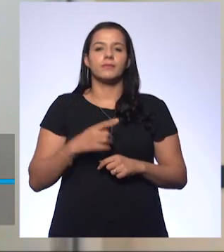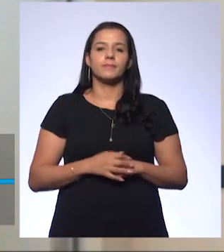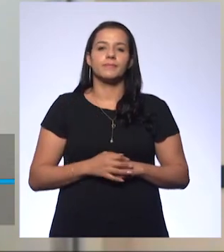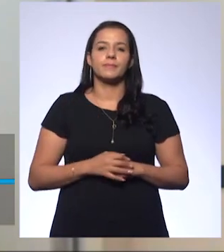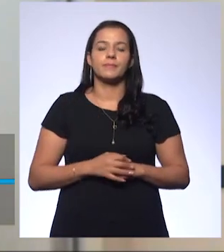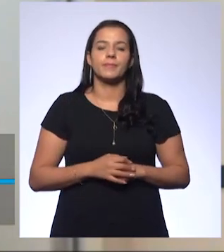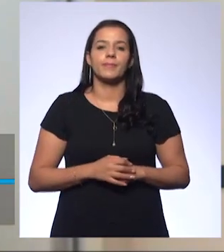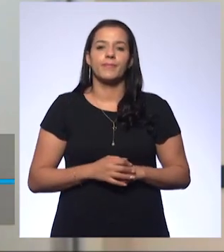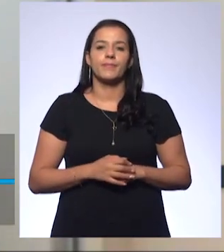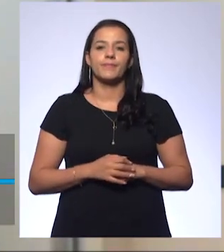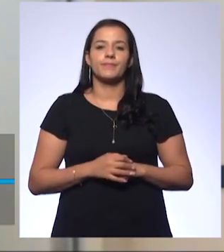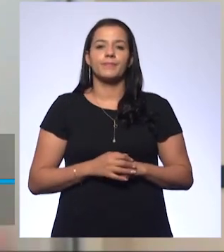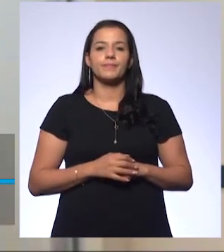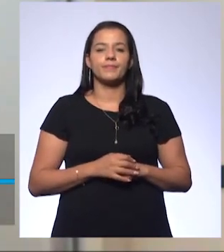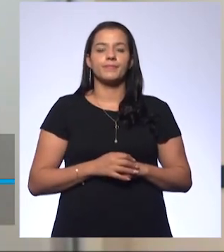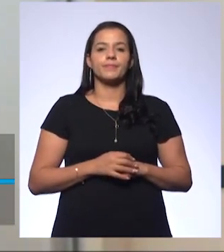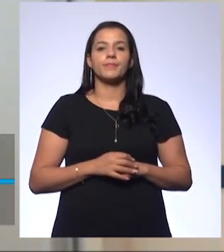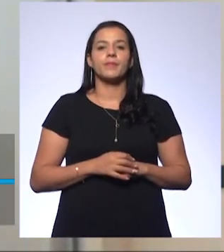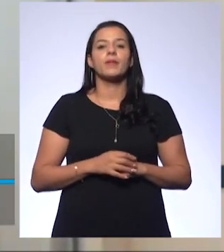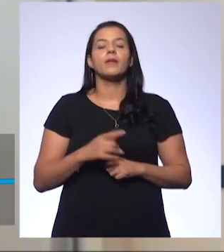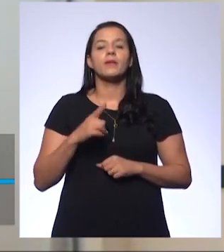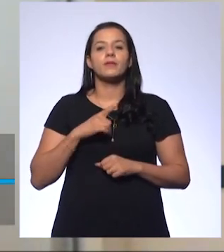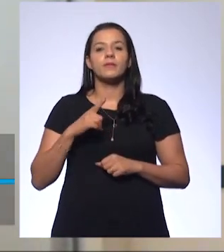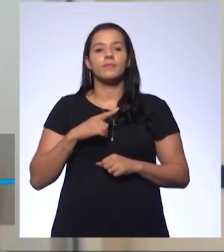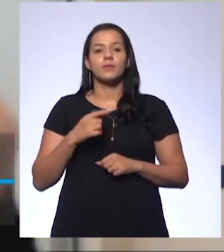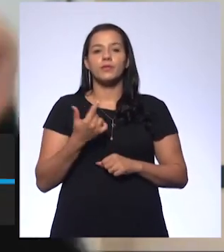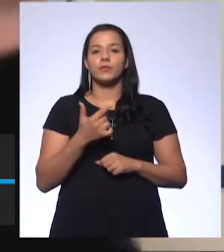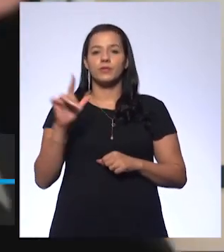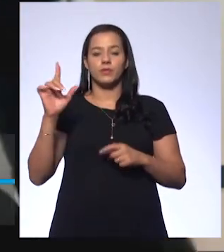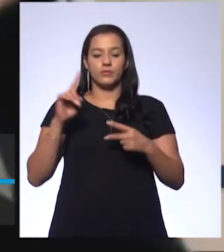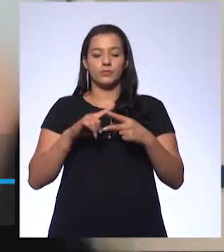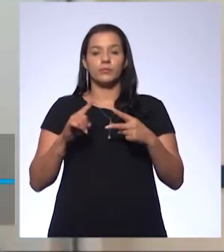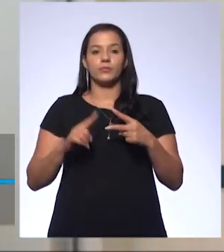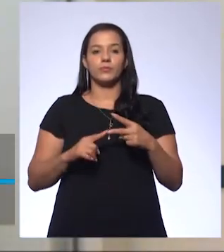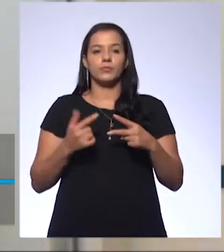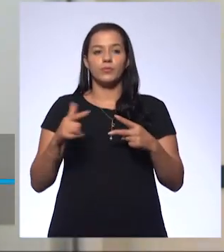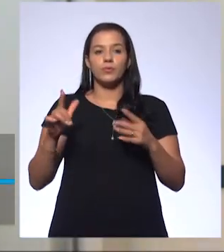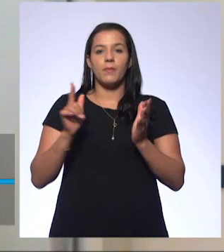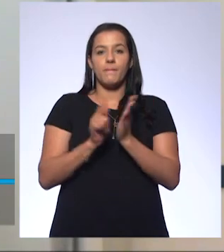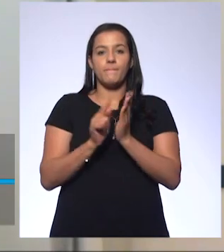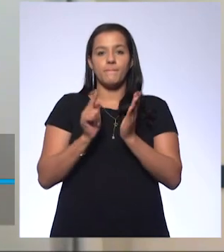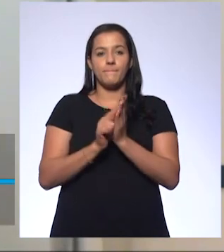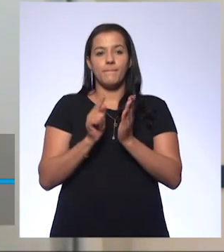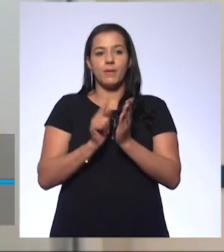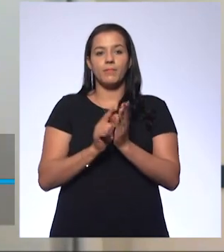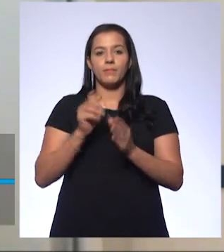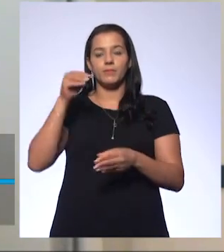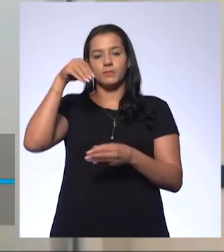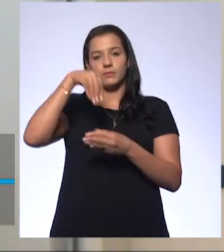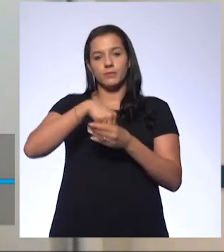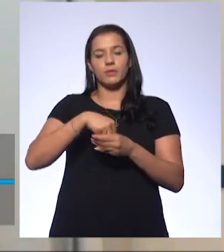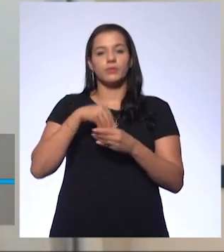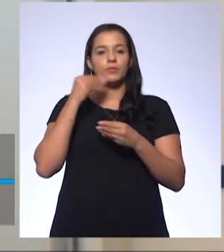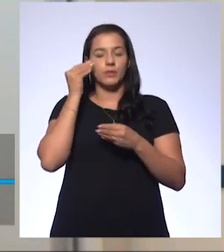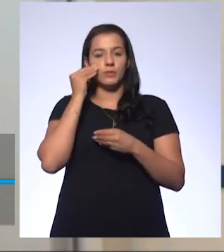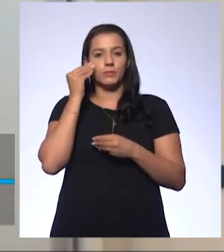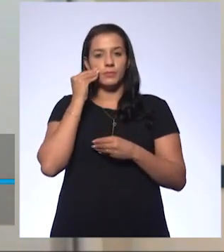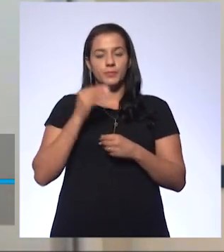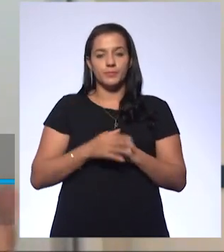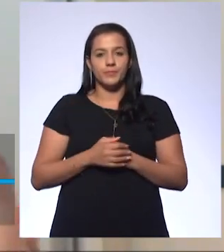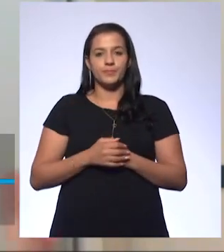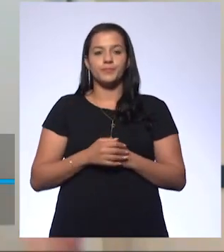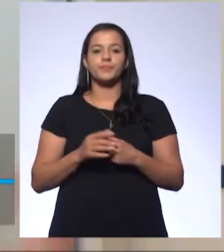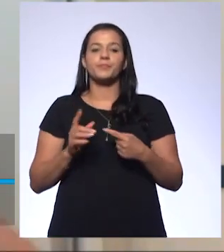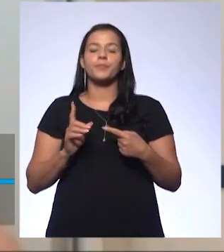solução. E também tem dois outros que são papeizinhos que a gente coloca dentro da solução. Então, eu tenho